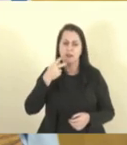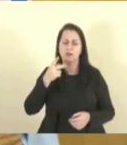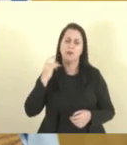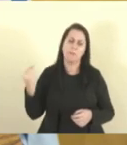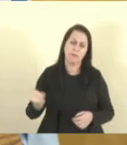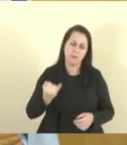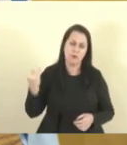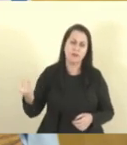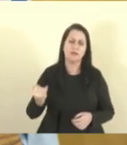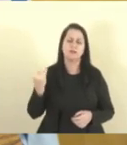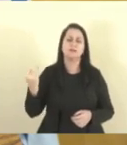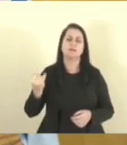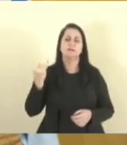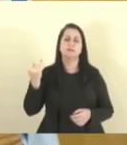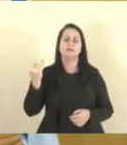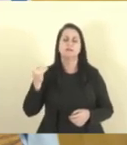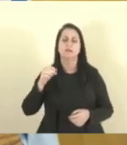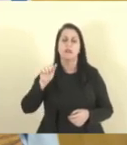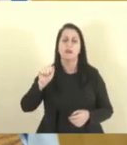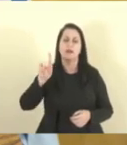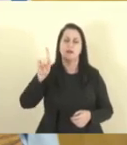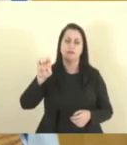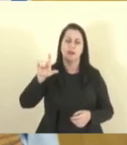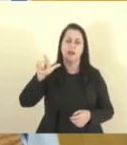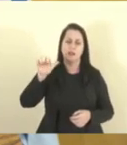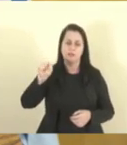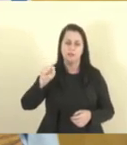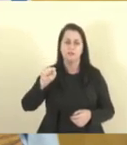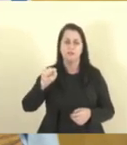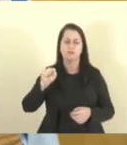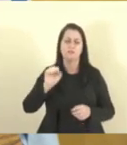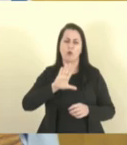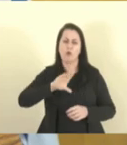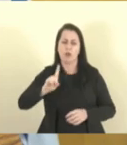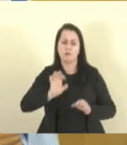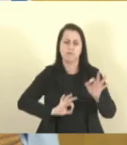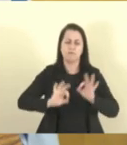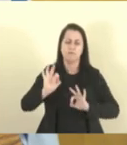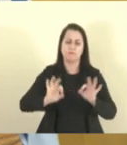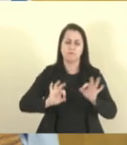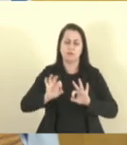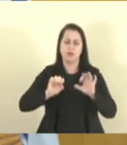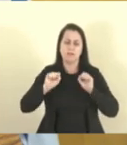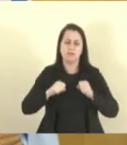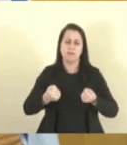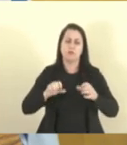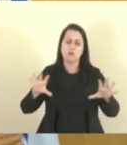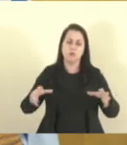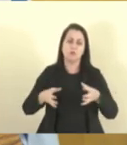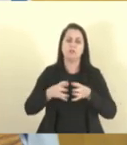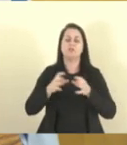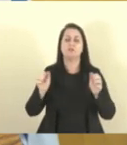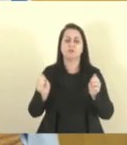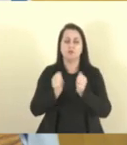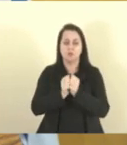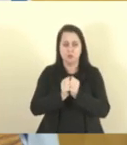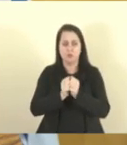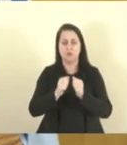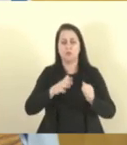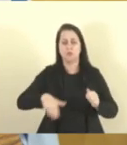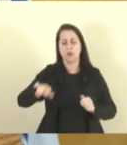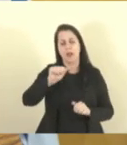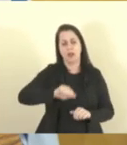importância da ADERES na coordenação desse esforço coletivo, junto às